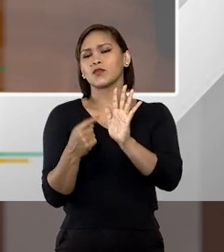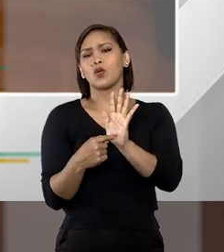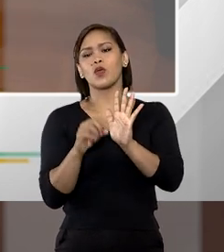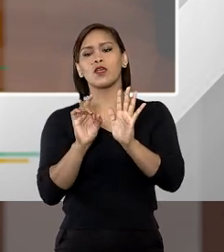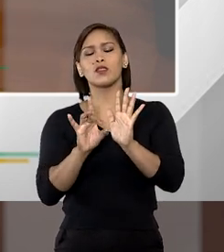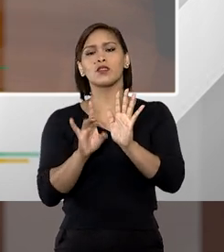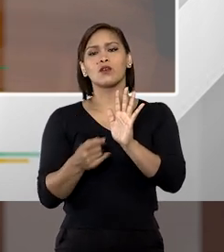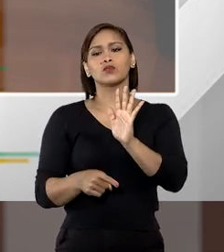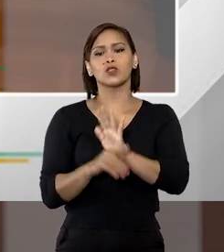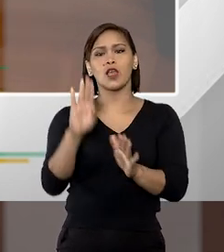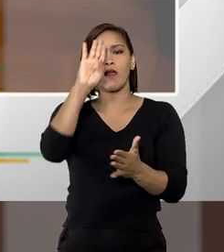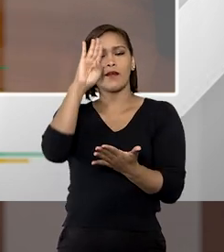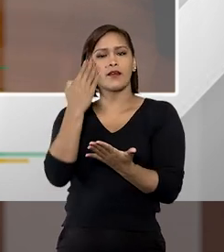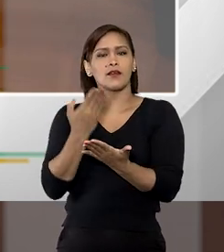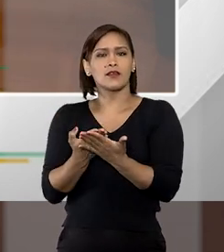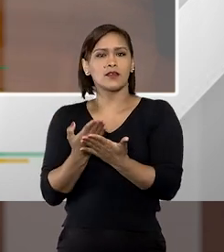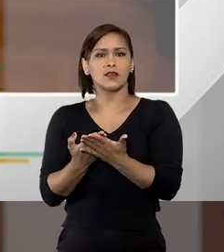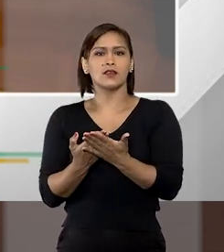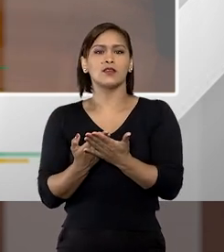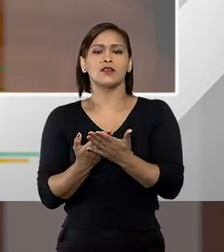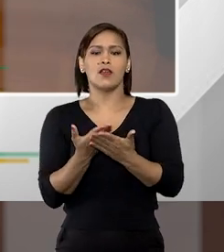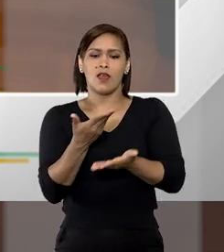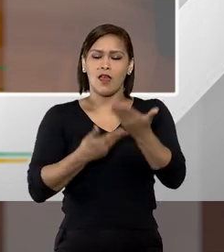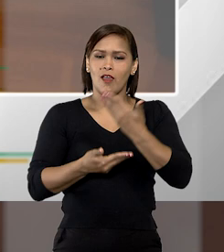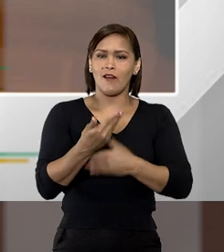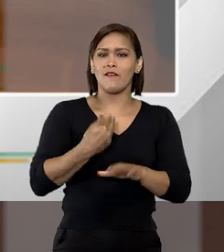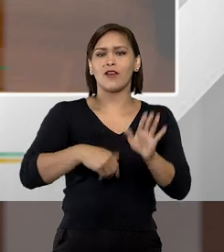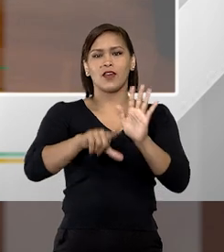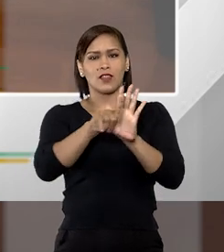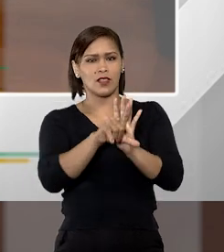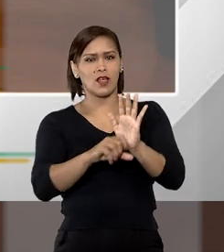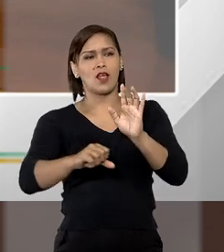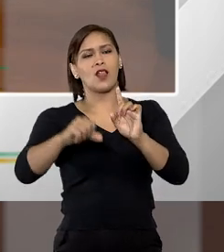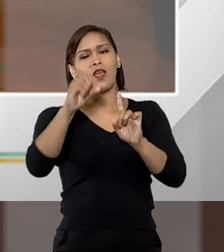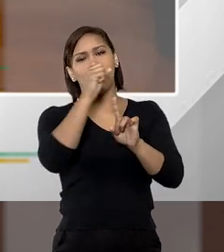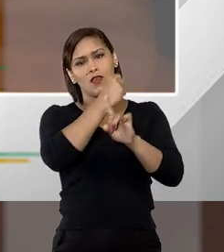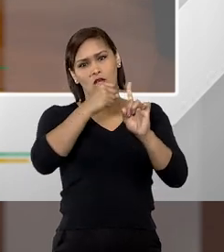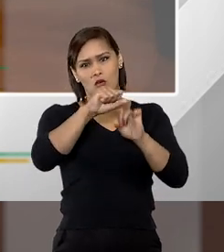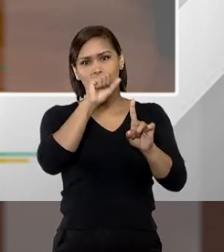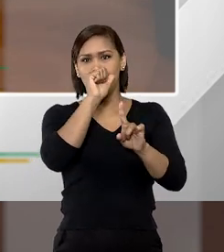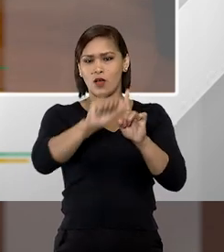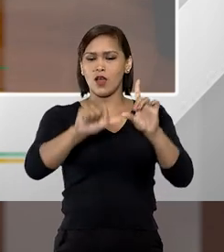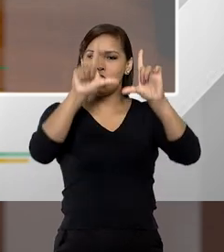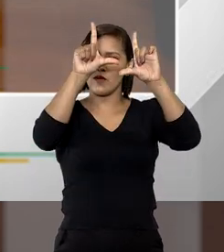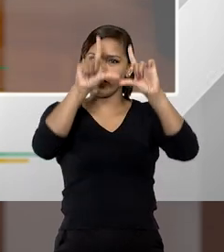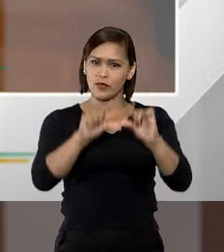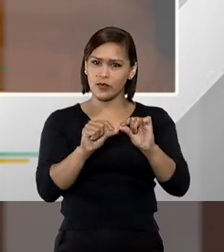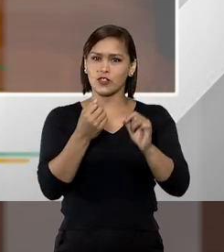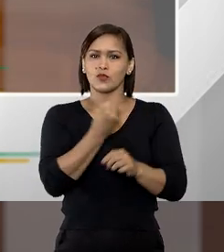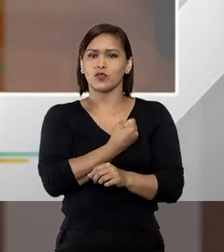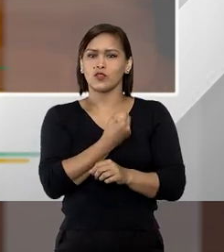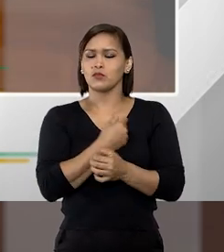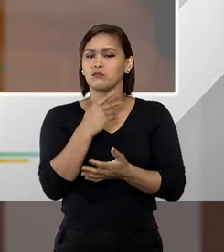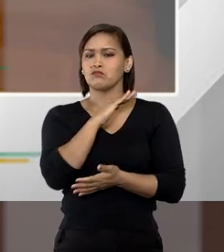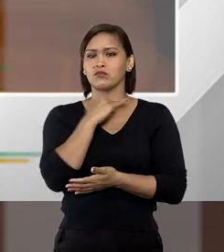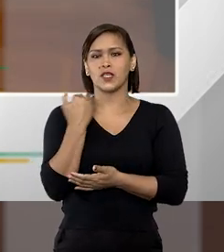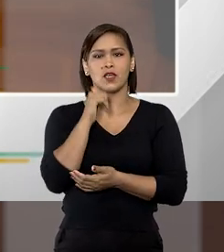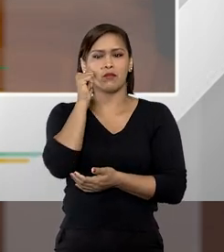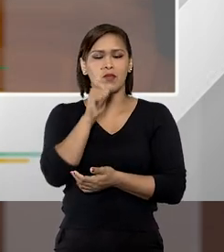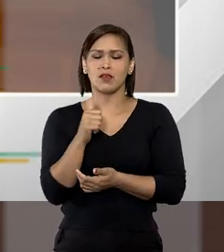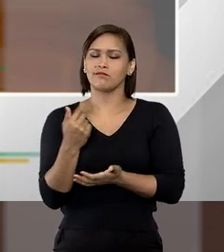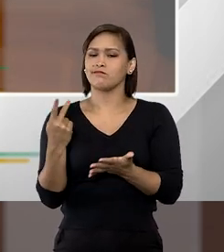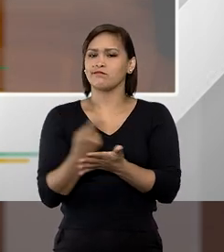não que a gente acredite que através da lei do feminicídio fosse diminuir os casos de feminicídio, como de fato nem aconteceu isso,